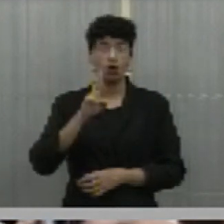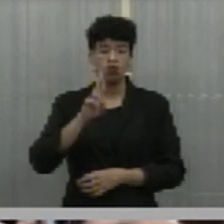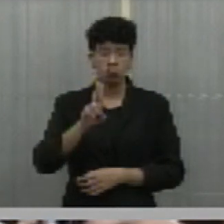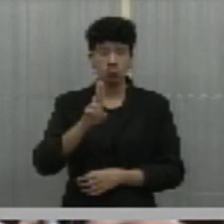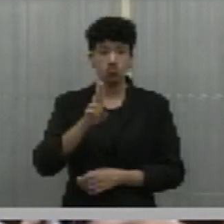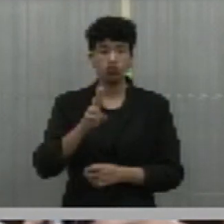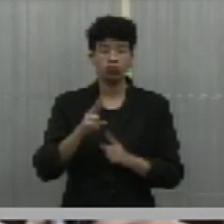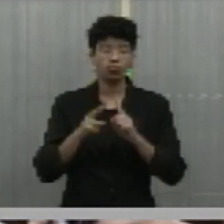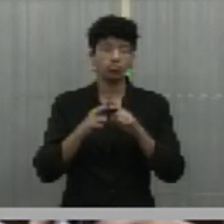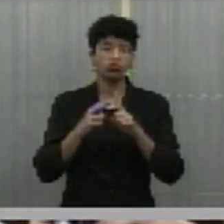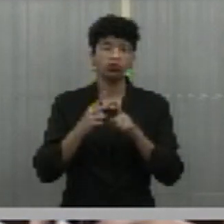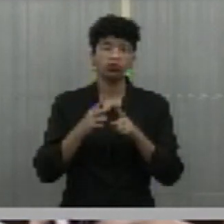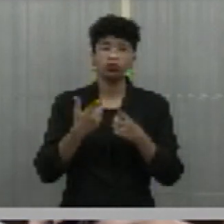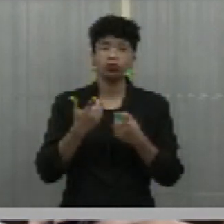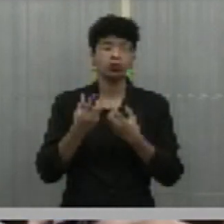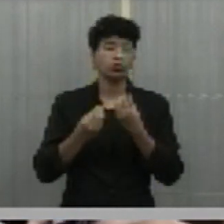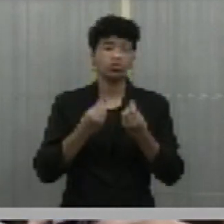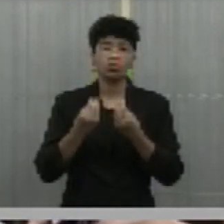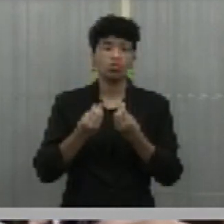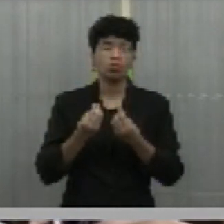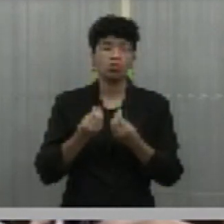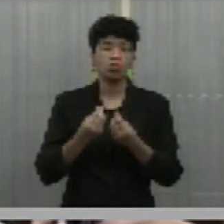essa demanda que é a principal